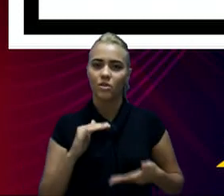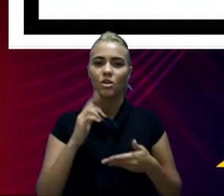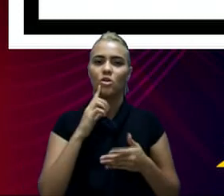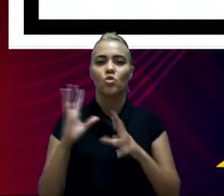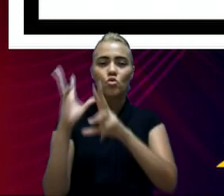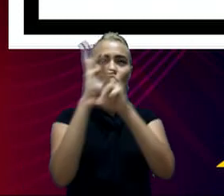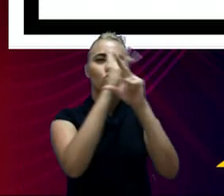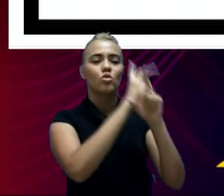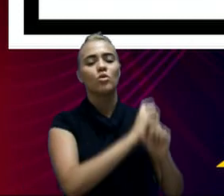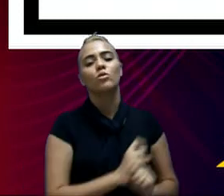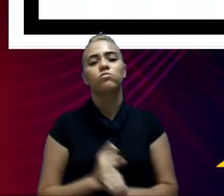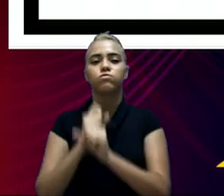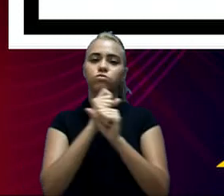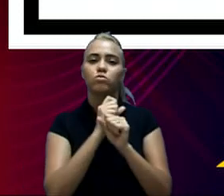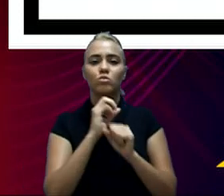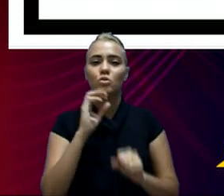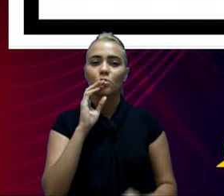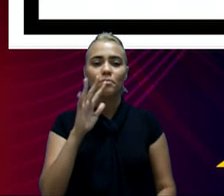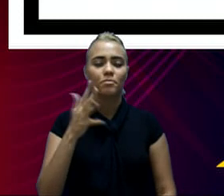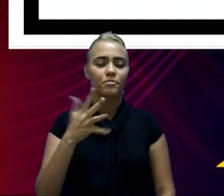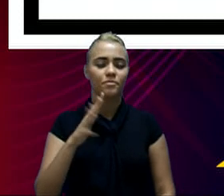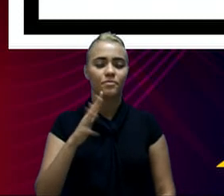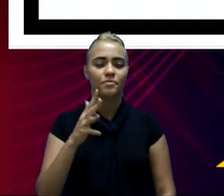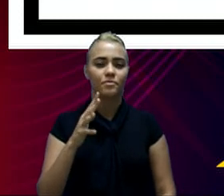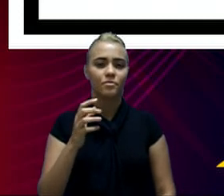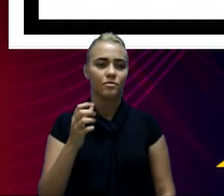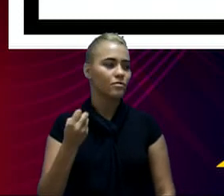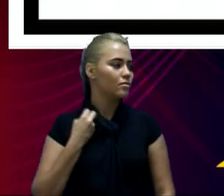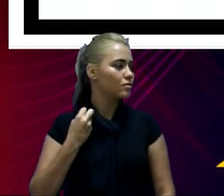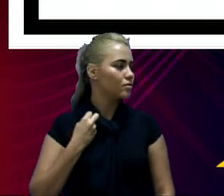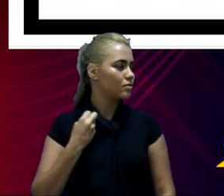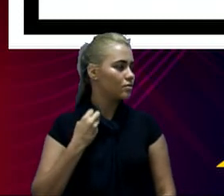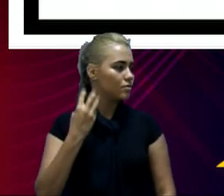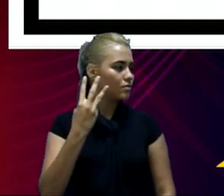arrecadamos em 2019, nós vamos fazendo sempre um comparativo,